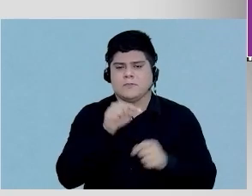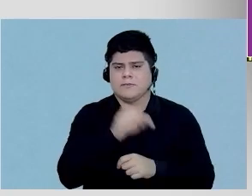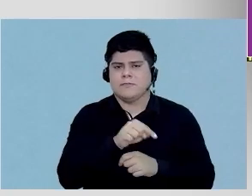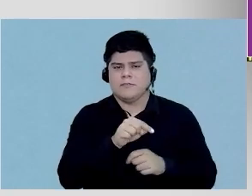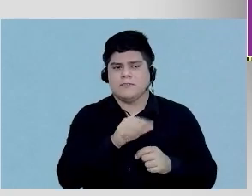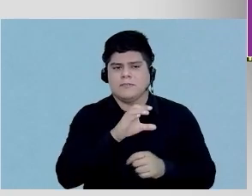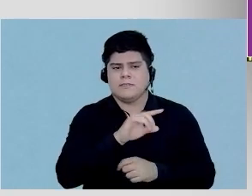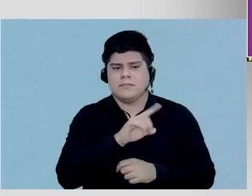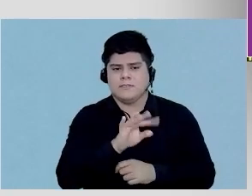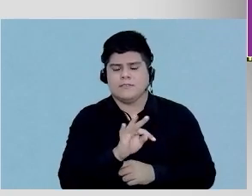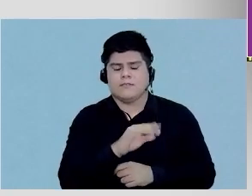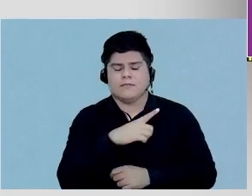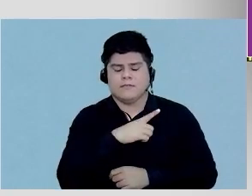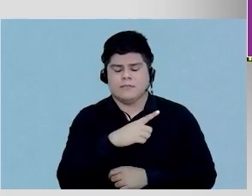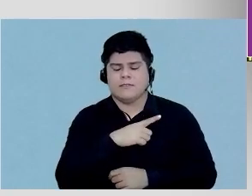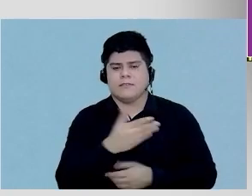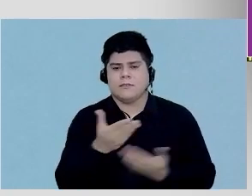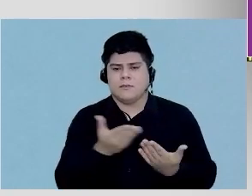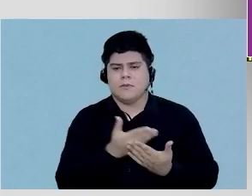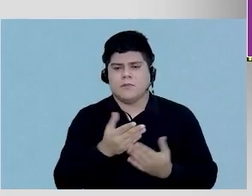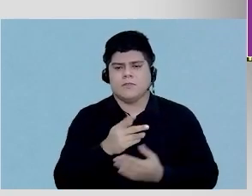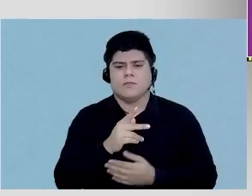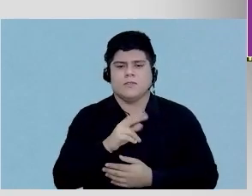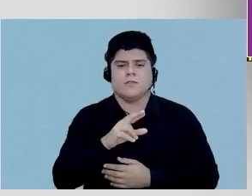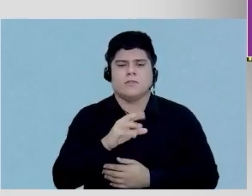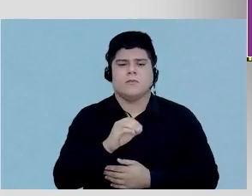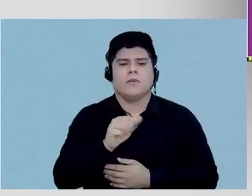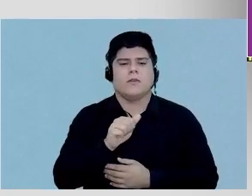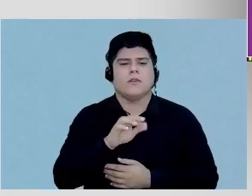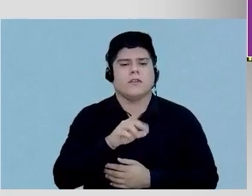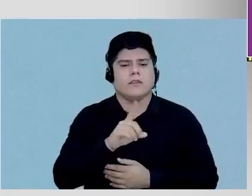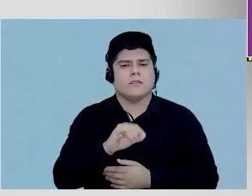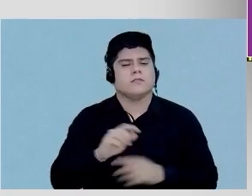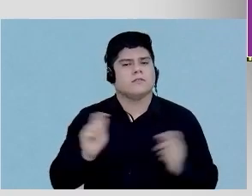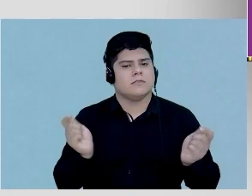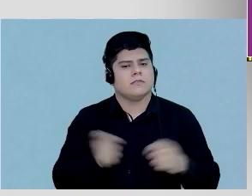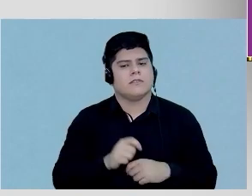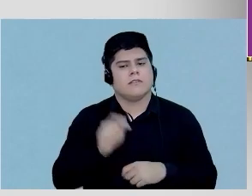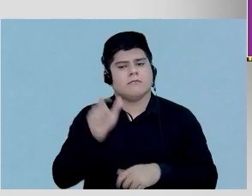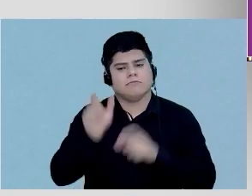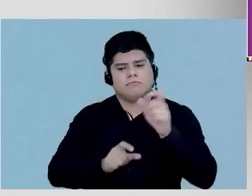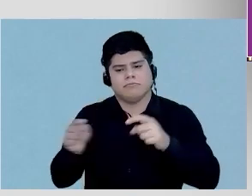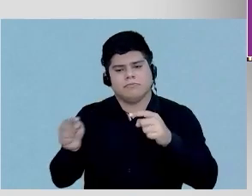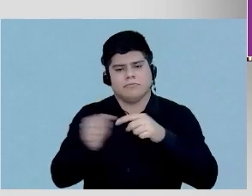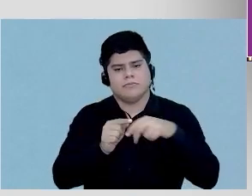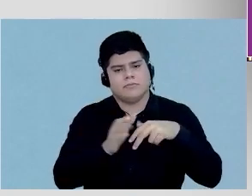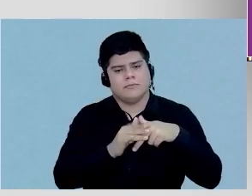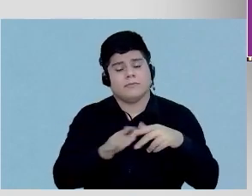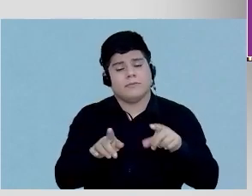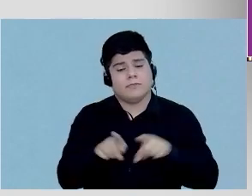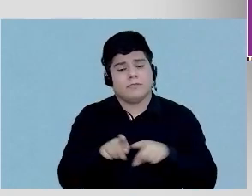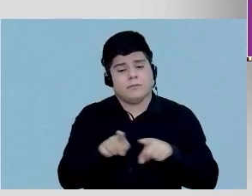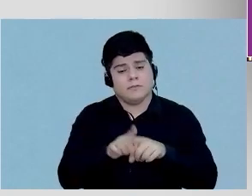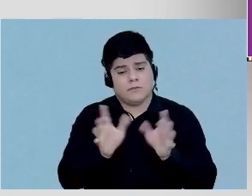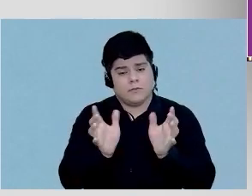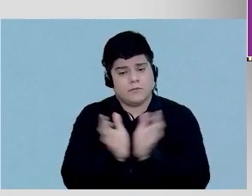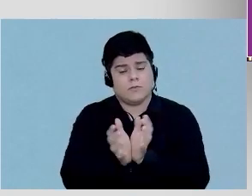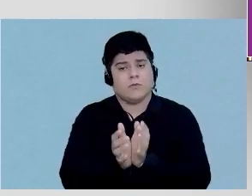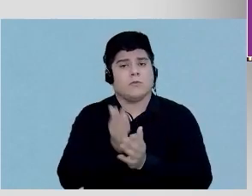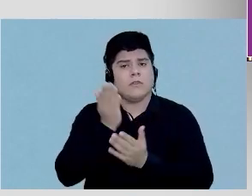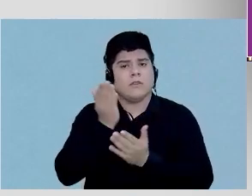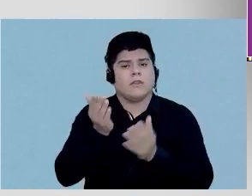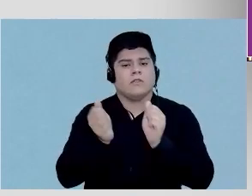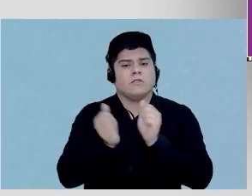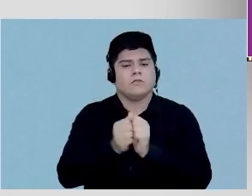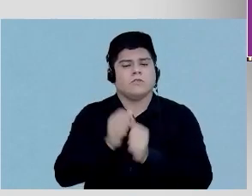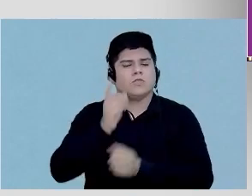esteja hoje no procardíaco funcionando para os pacientes e também para a equipe que está lá com